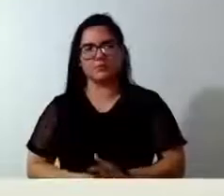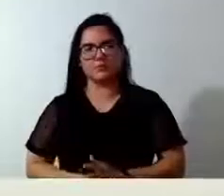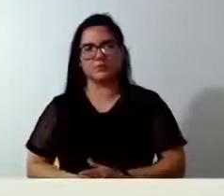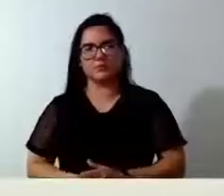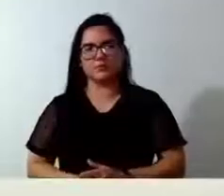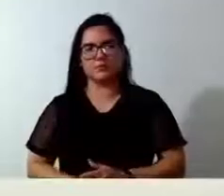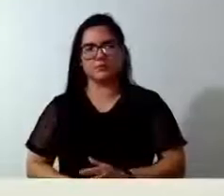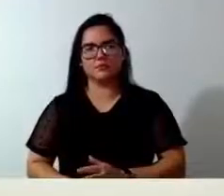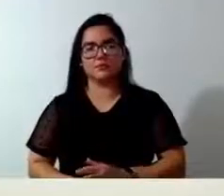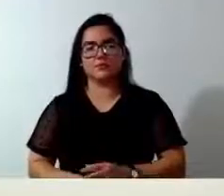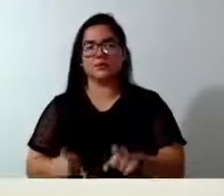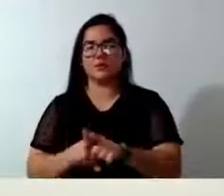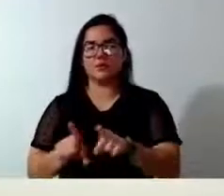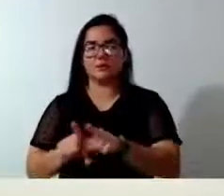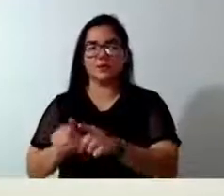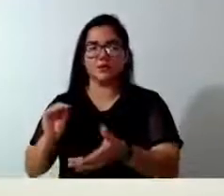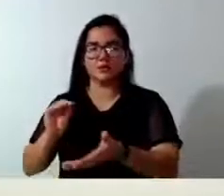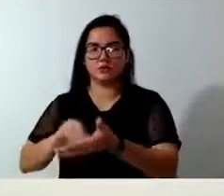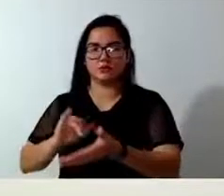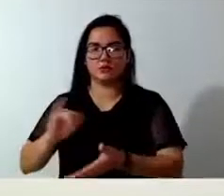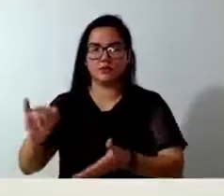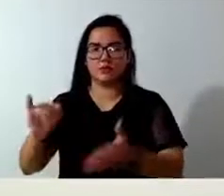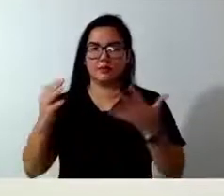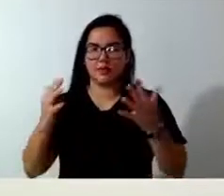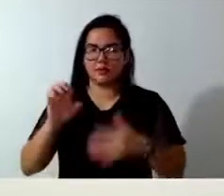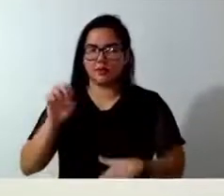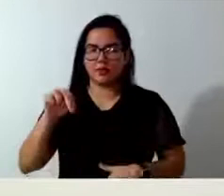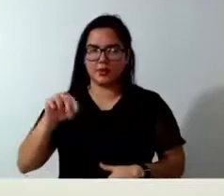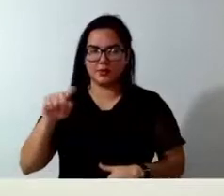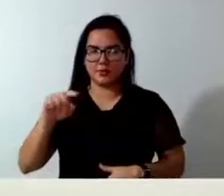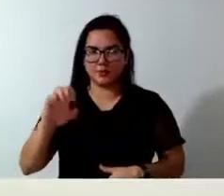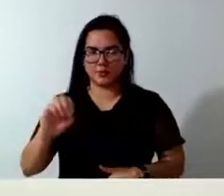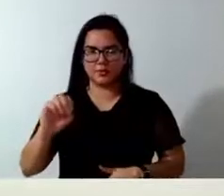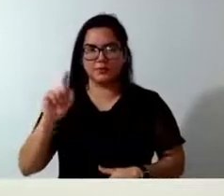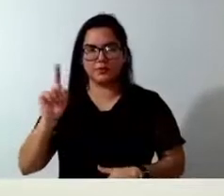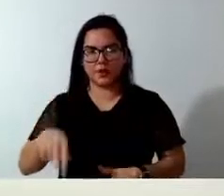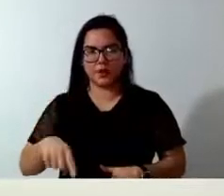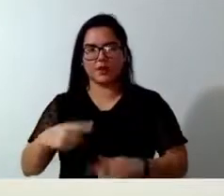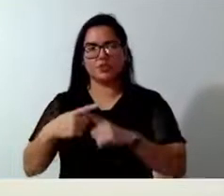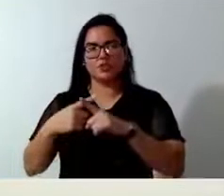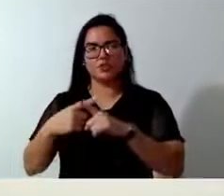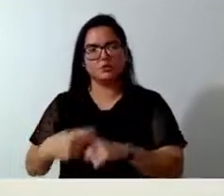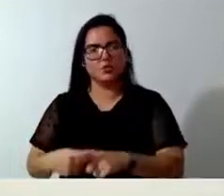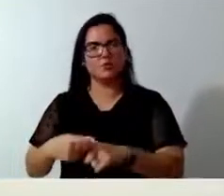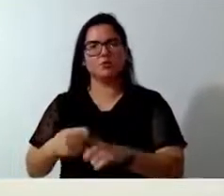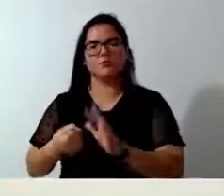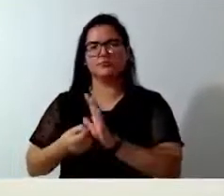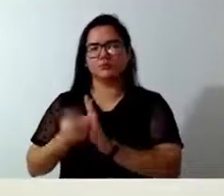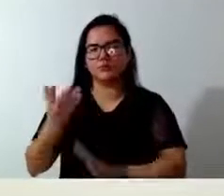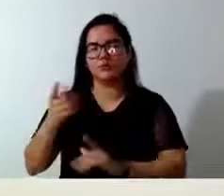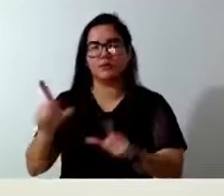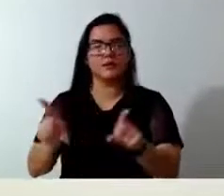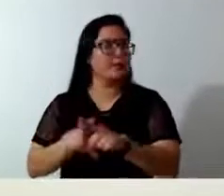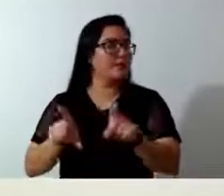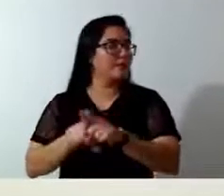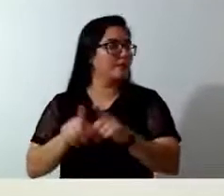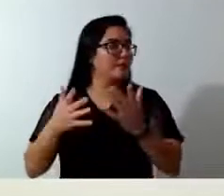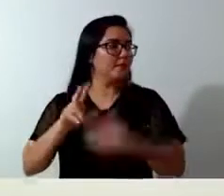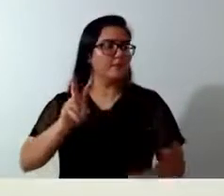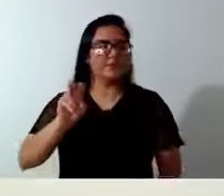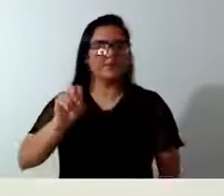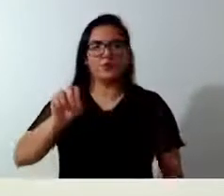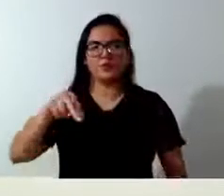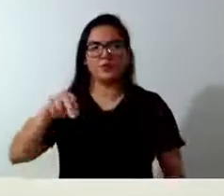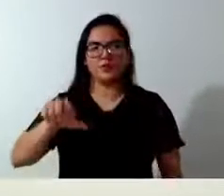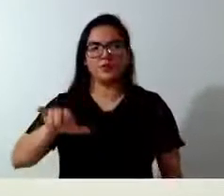Também deixar registrado, dar os parabéns para o Enzo também, que é um atleta que vem despontando bastante aqui. Dar os parabéns também para o Vonei, que